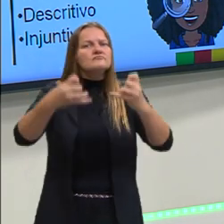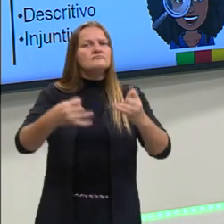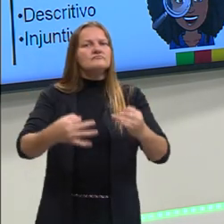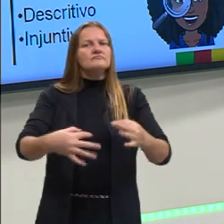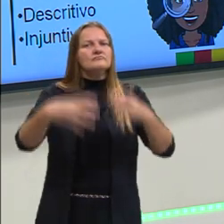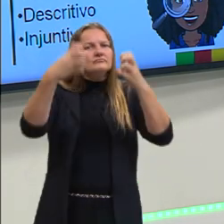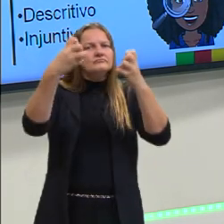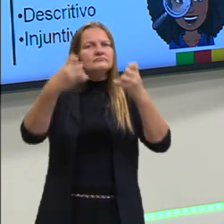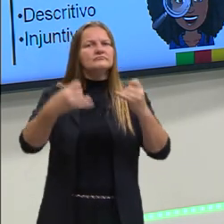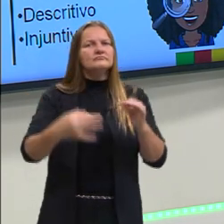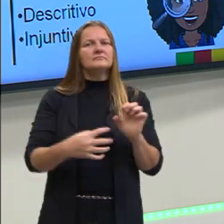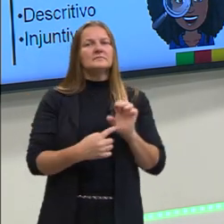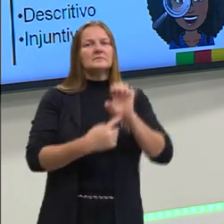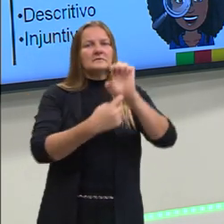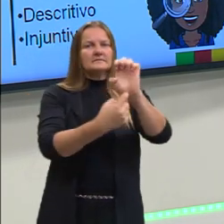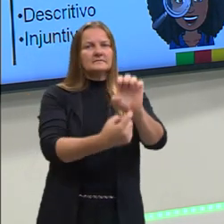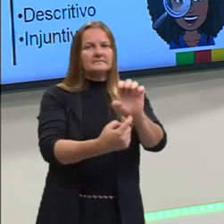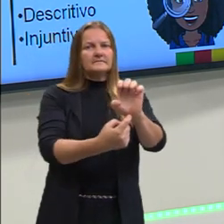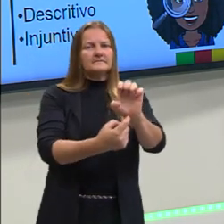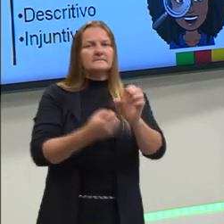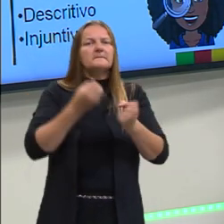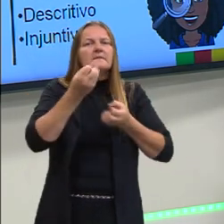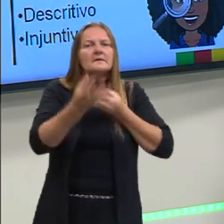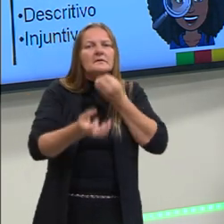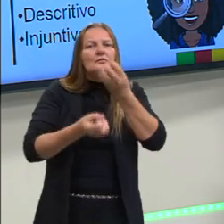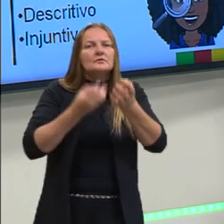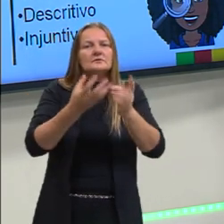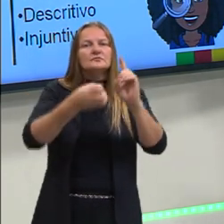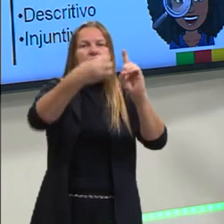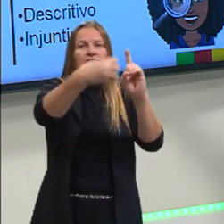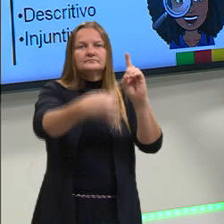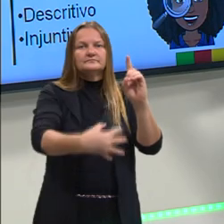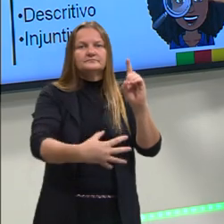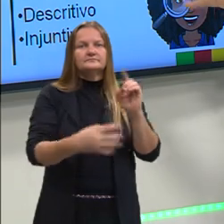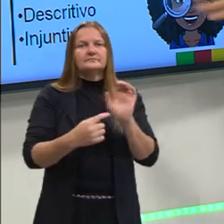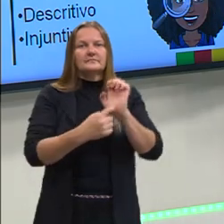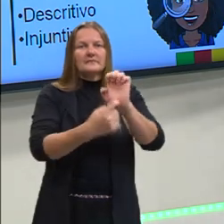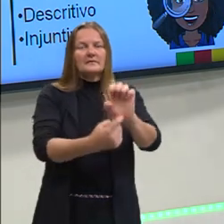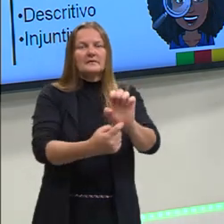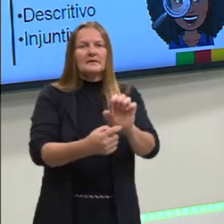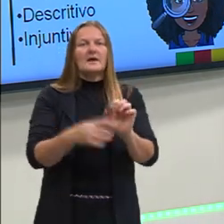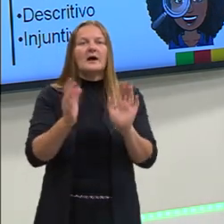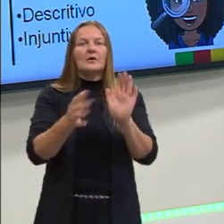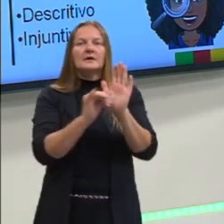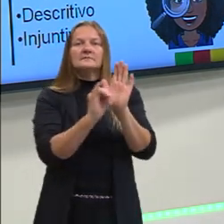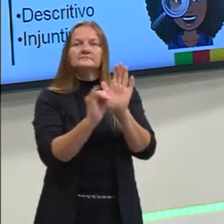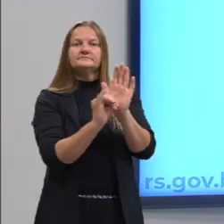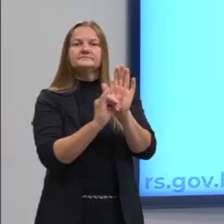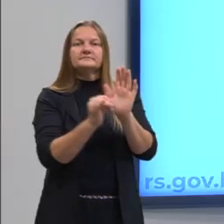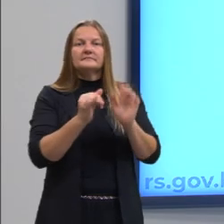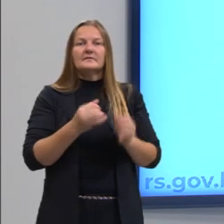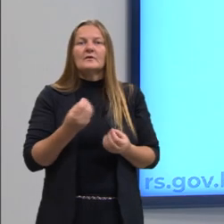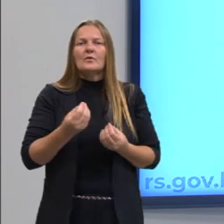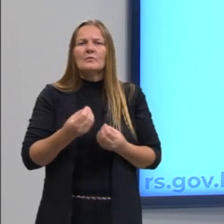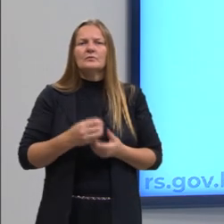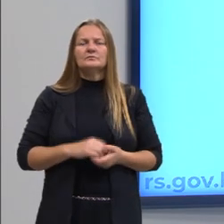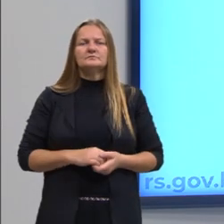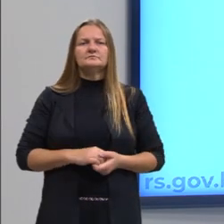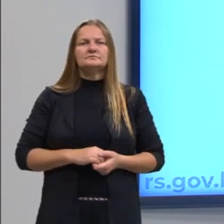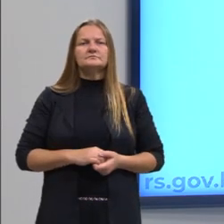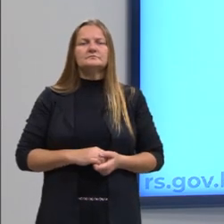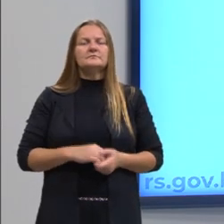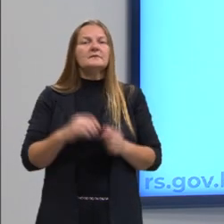utilizando o dissertativo, expositivo. O narrativo é o primeiro